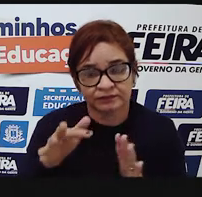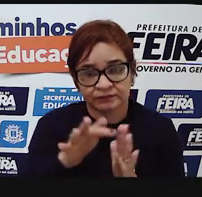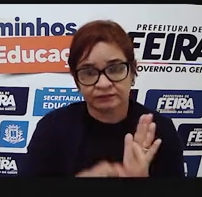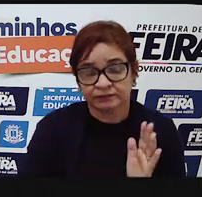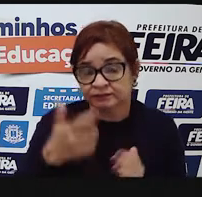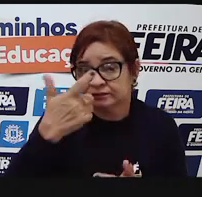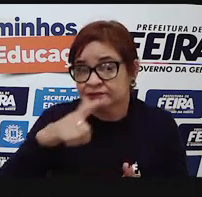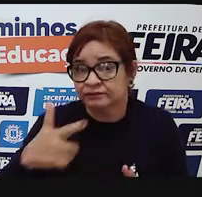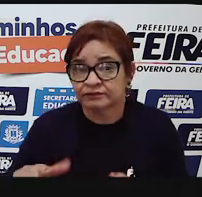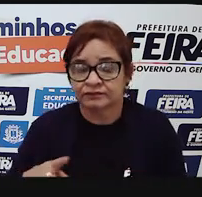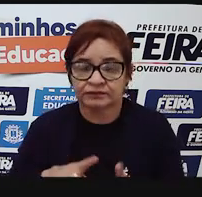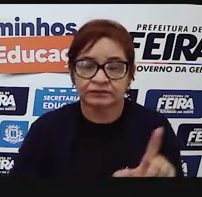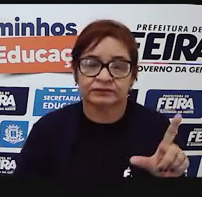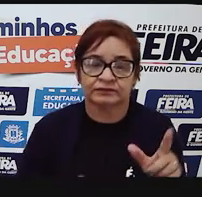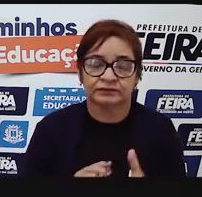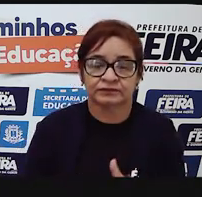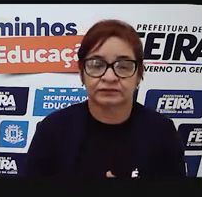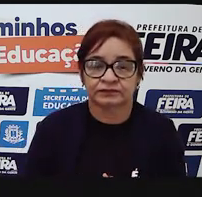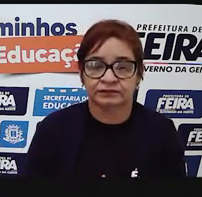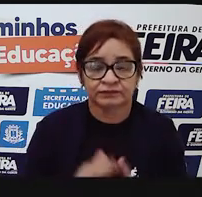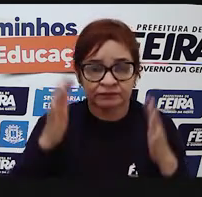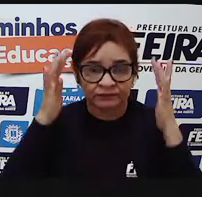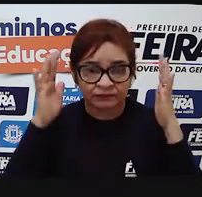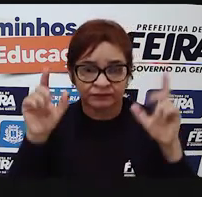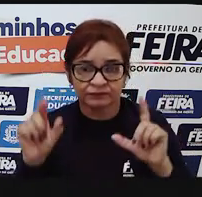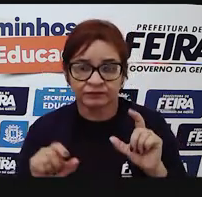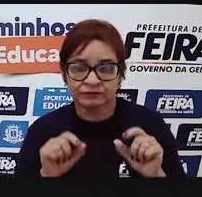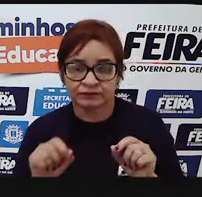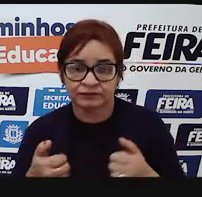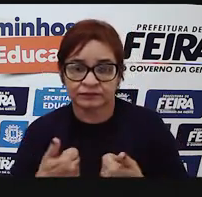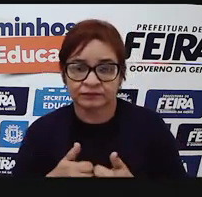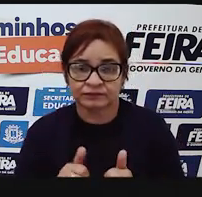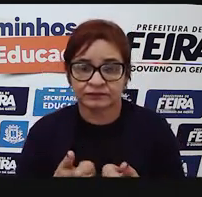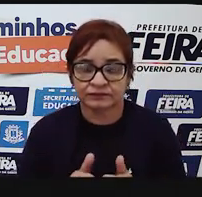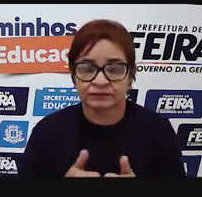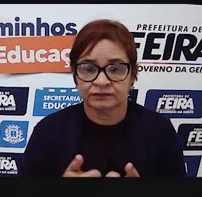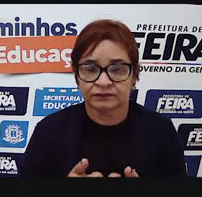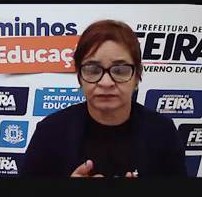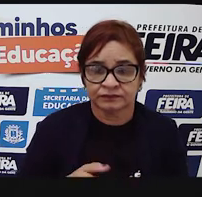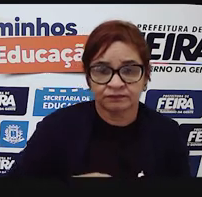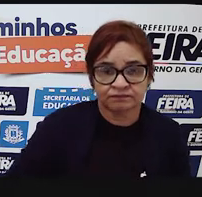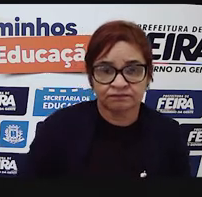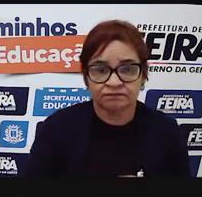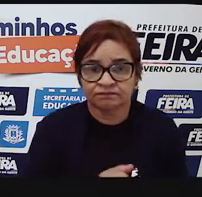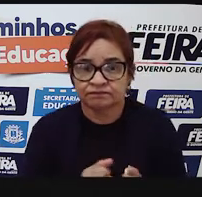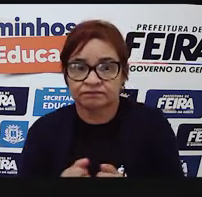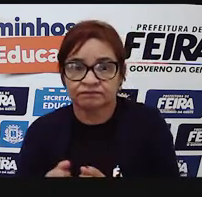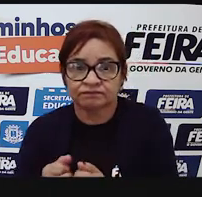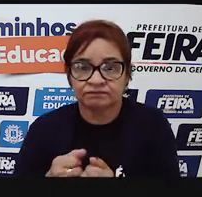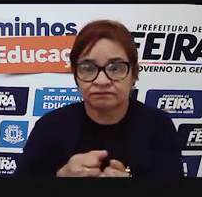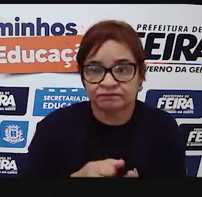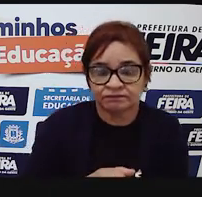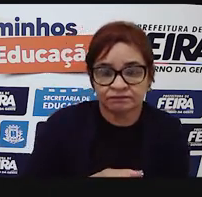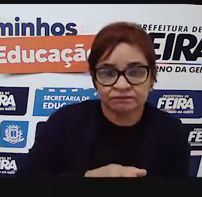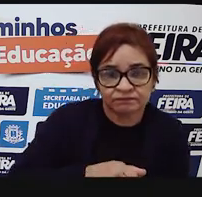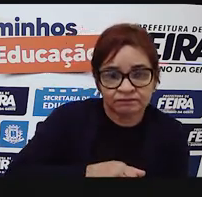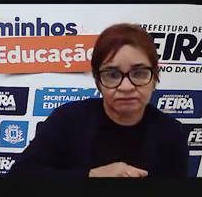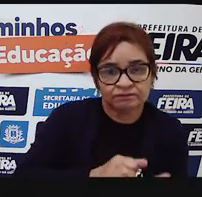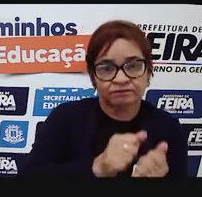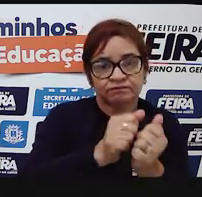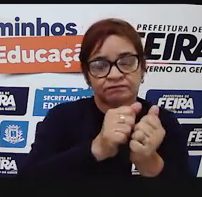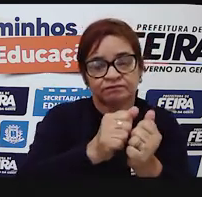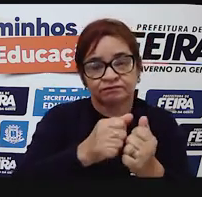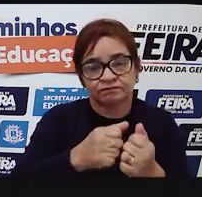letras. Então, você vai imaginar o que? O motorista, ele perdeu a direção, subiu na calçada